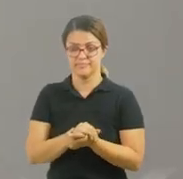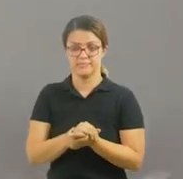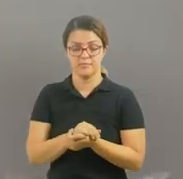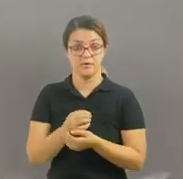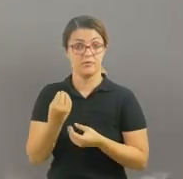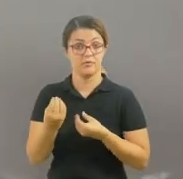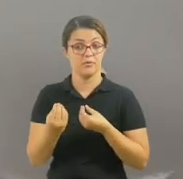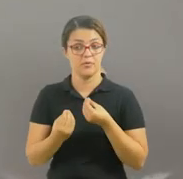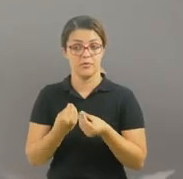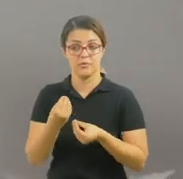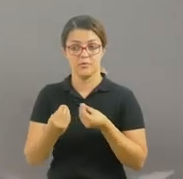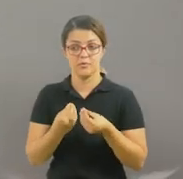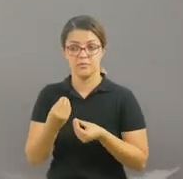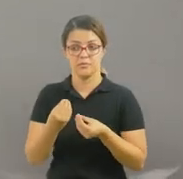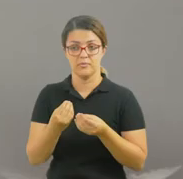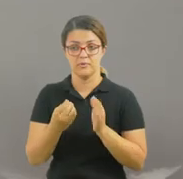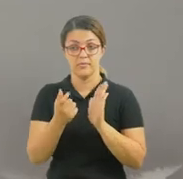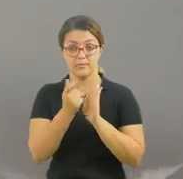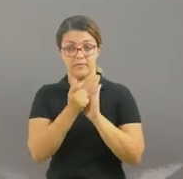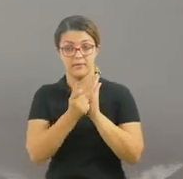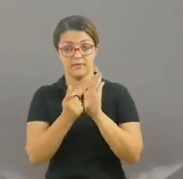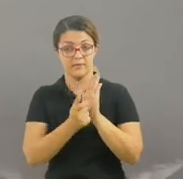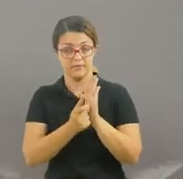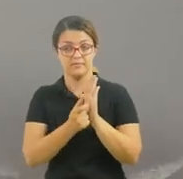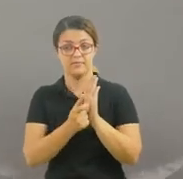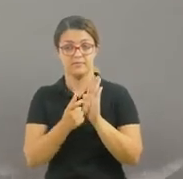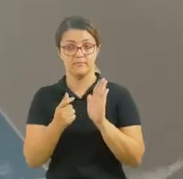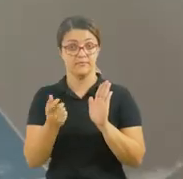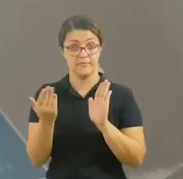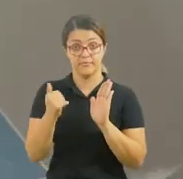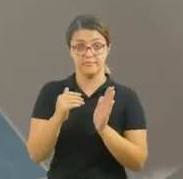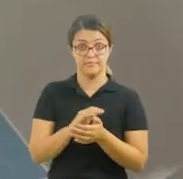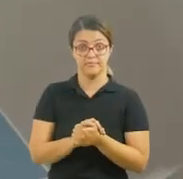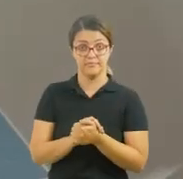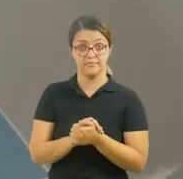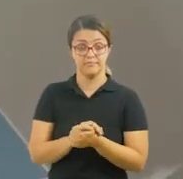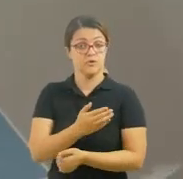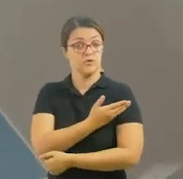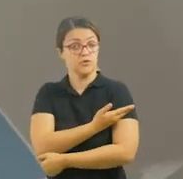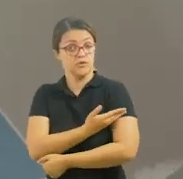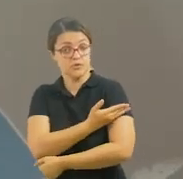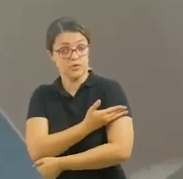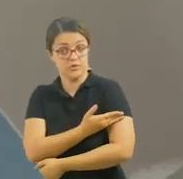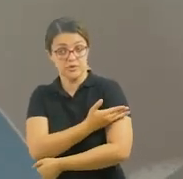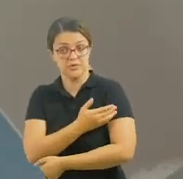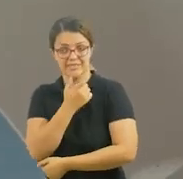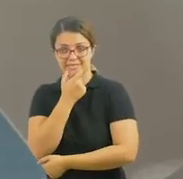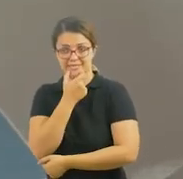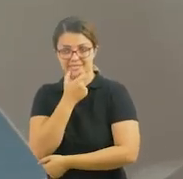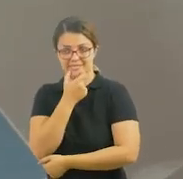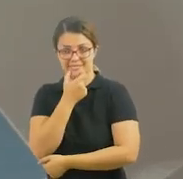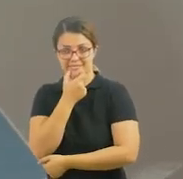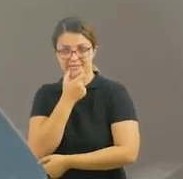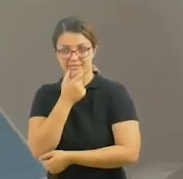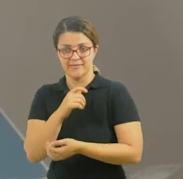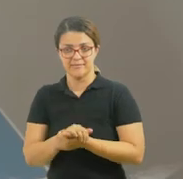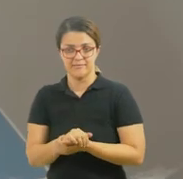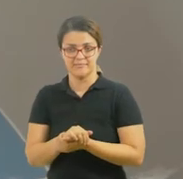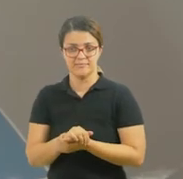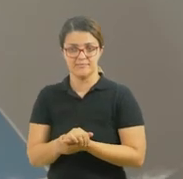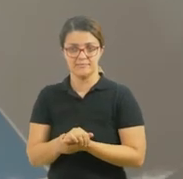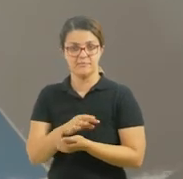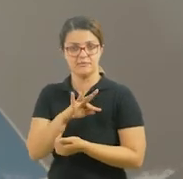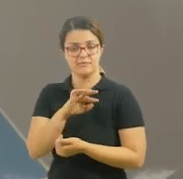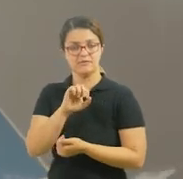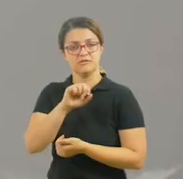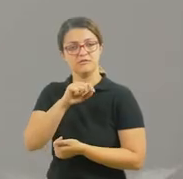essas palavras no caderno, ok? Vamos lá? T-shirt. Camiseta. Repeat. T-shirt.